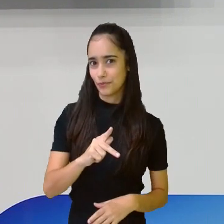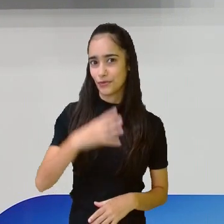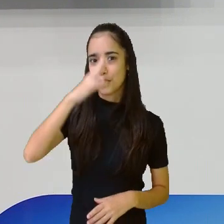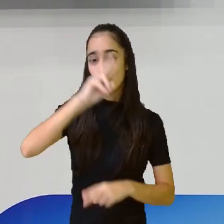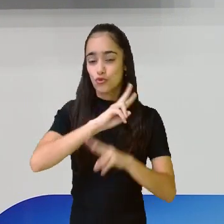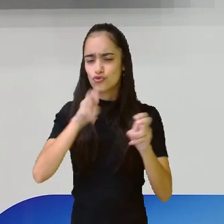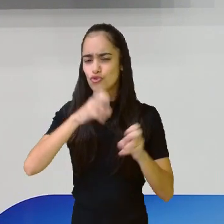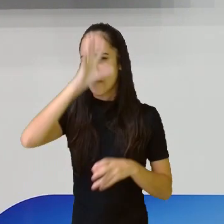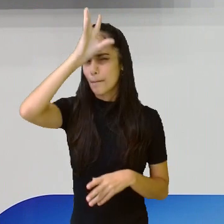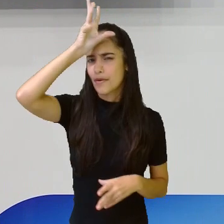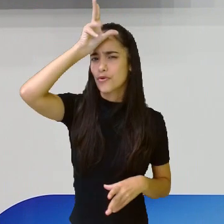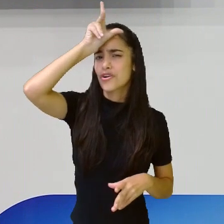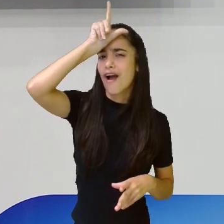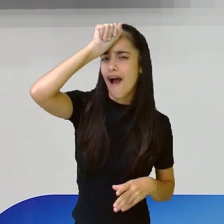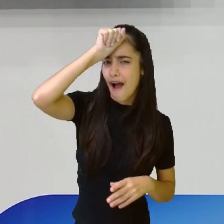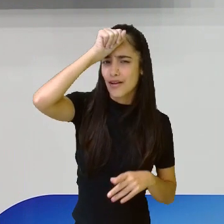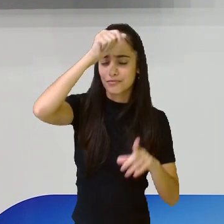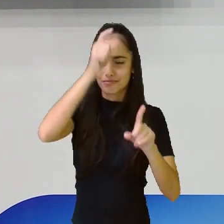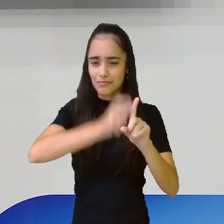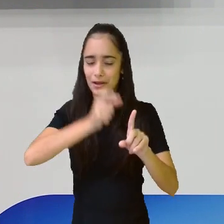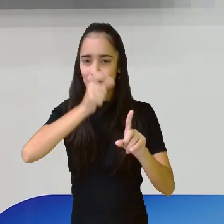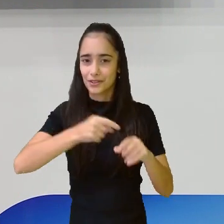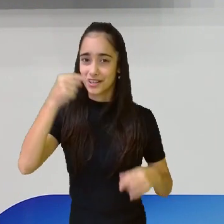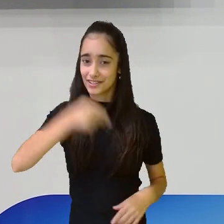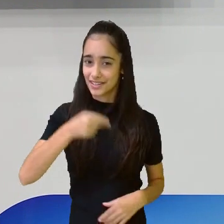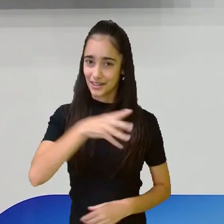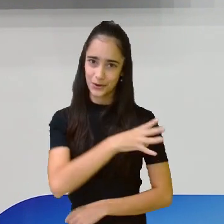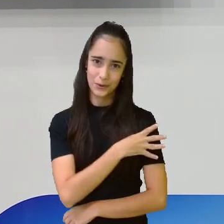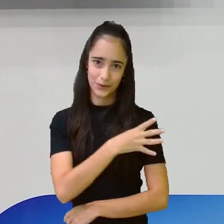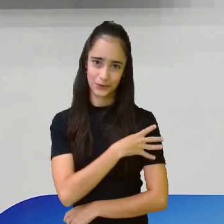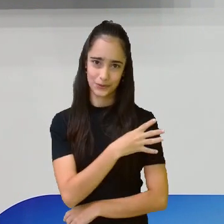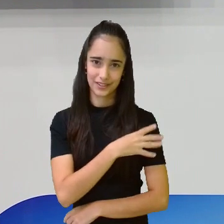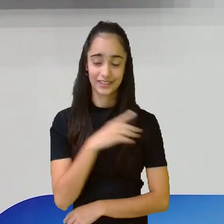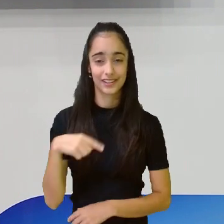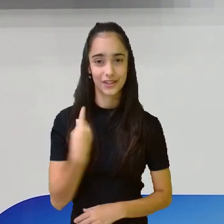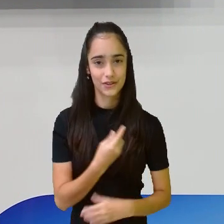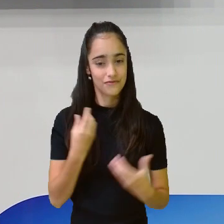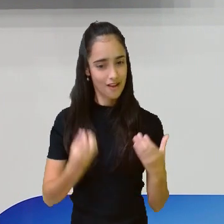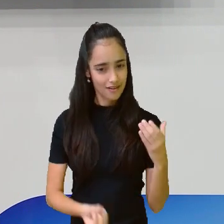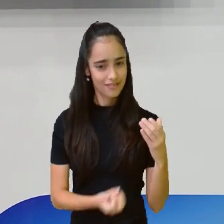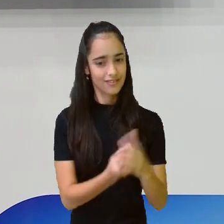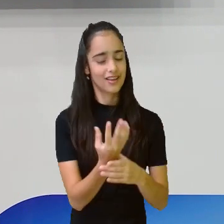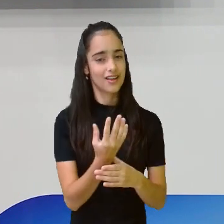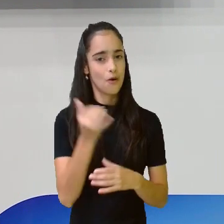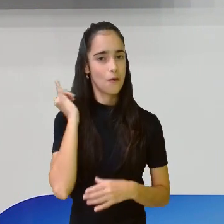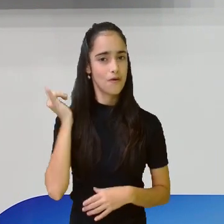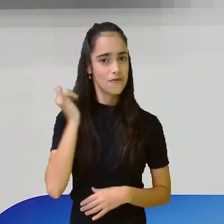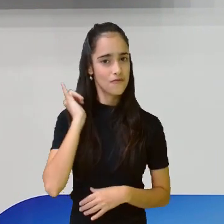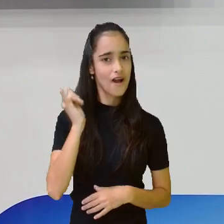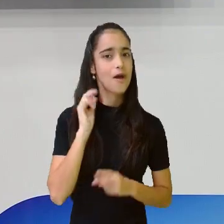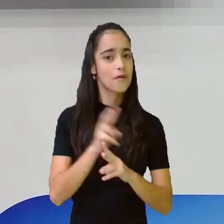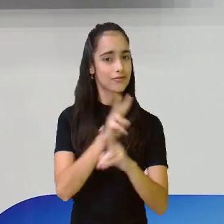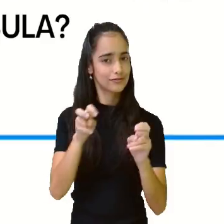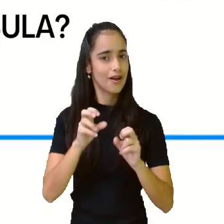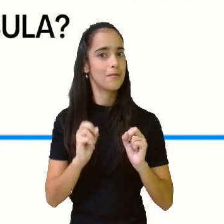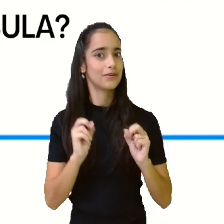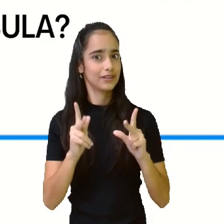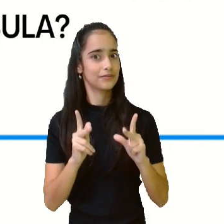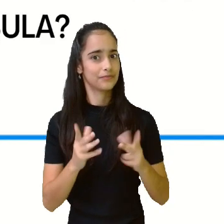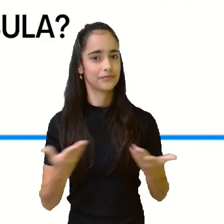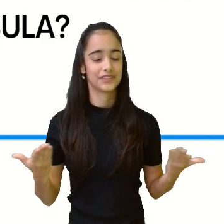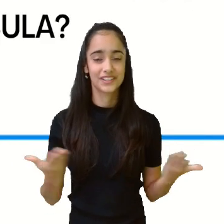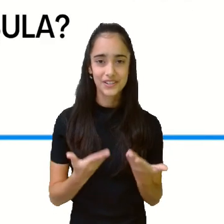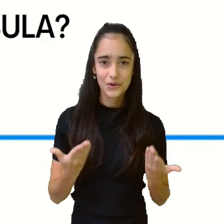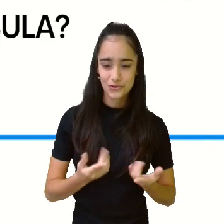saber aí, se vocês se empolgaram, que vão criar uma fábula sobre ele. O desafio da nossa aula de